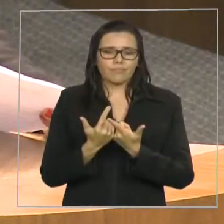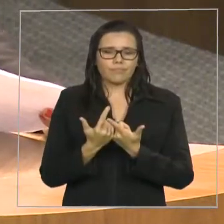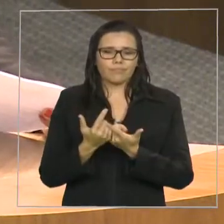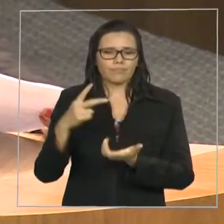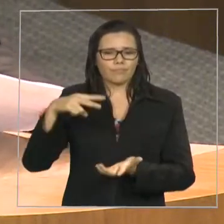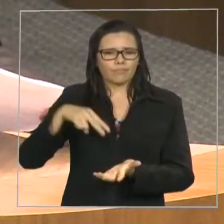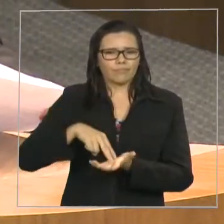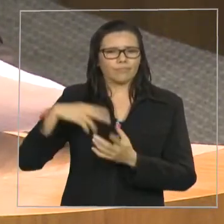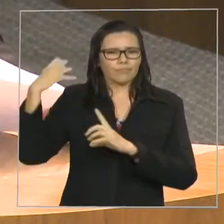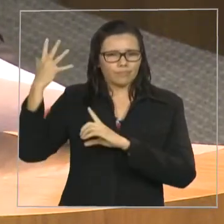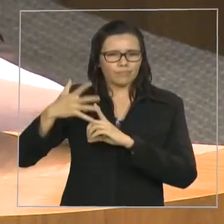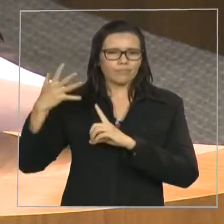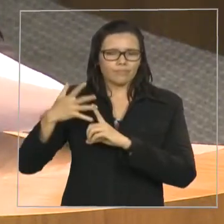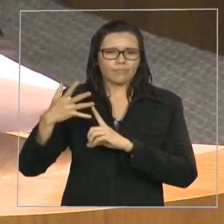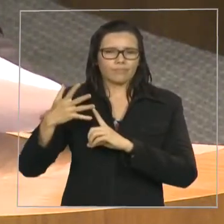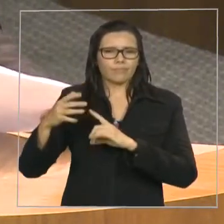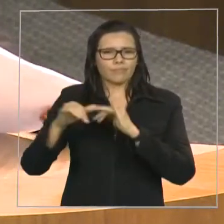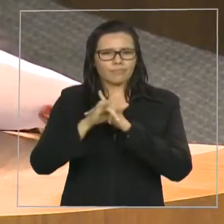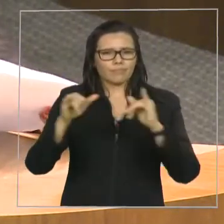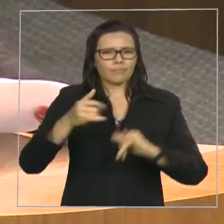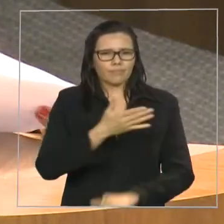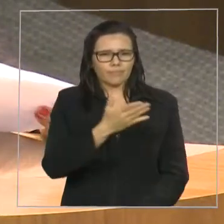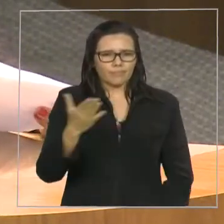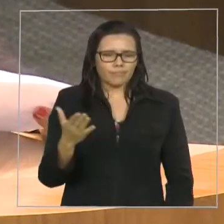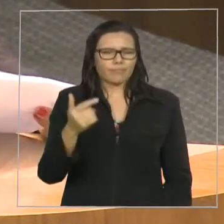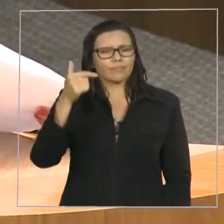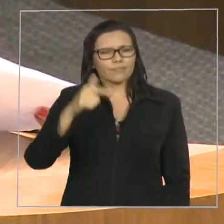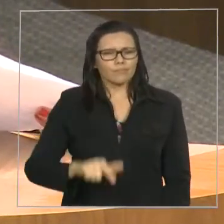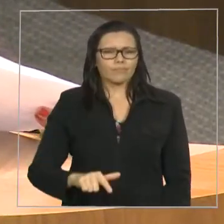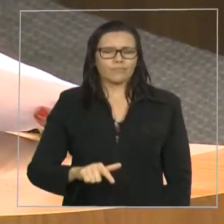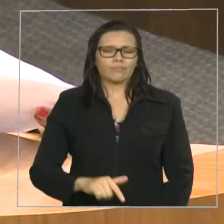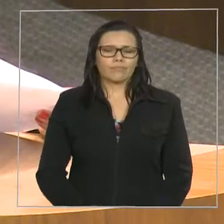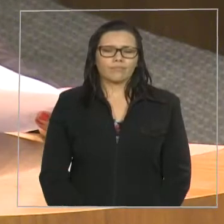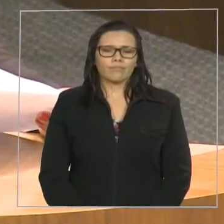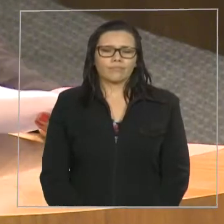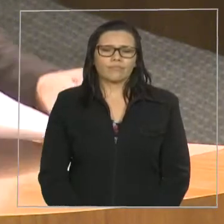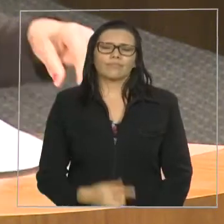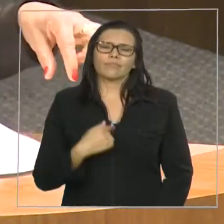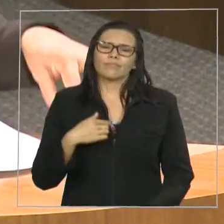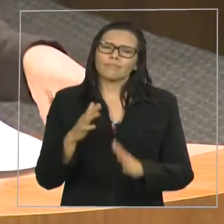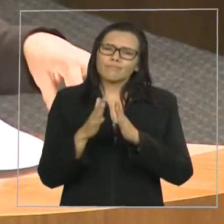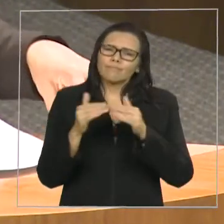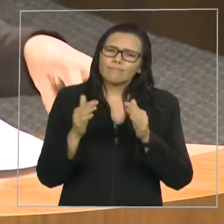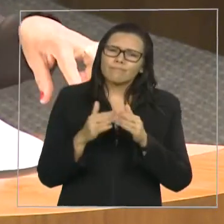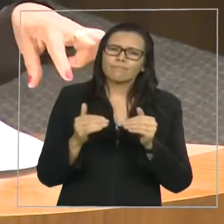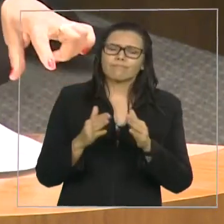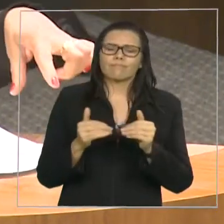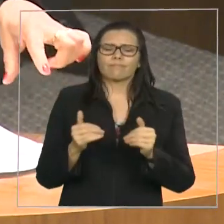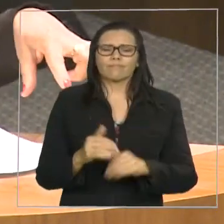mais uma vez, para que essas mulheres sejam homenageadas,